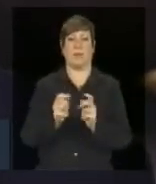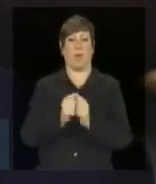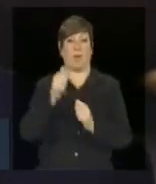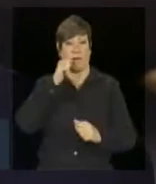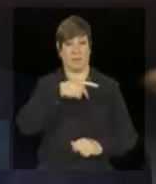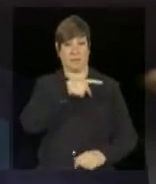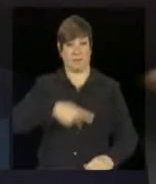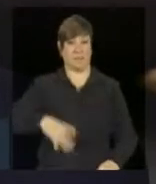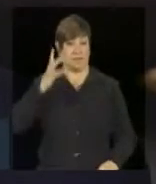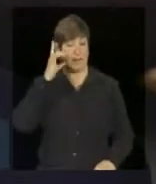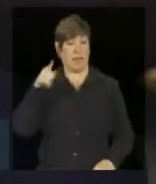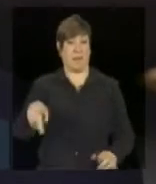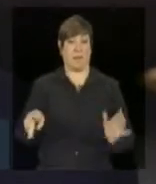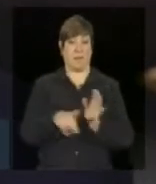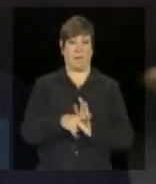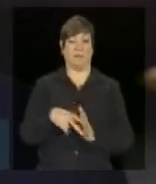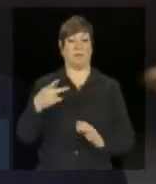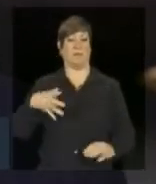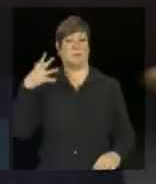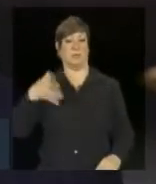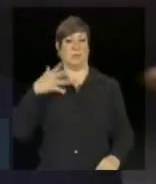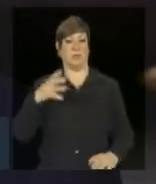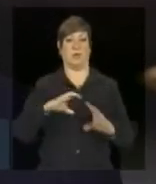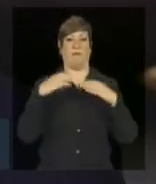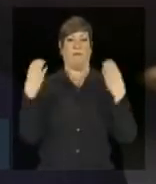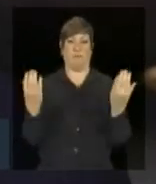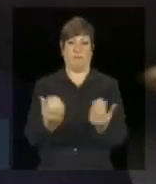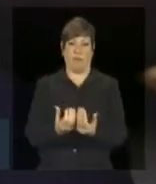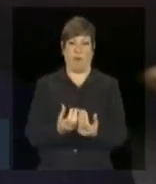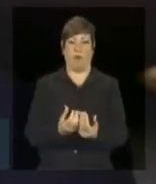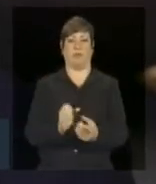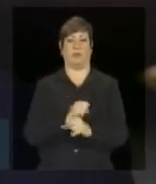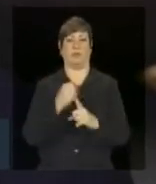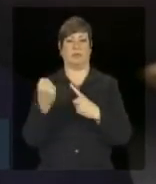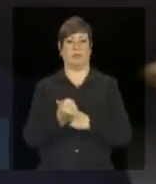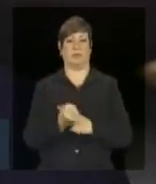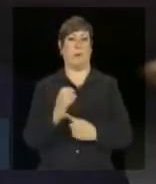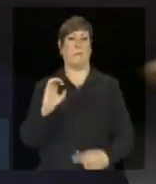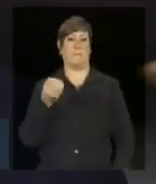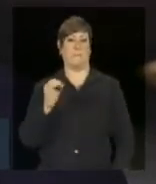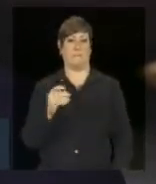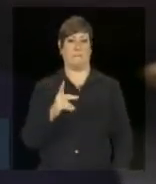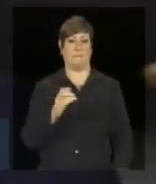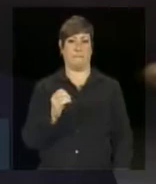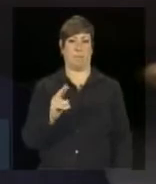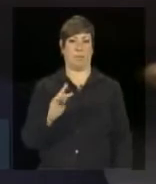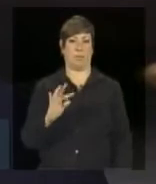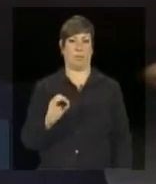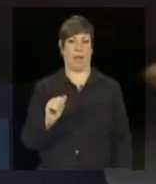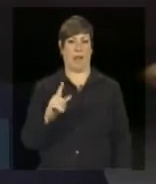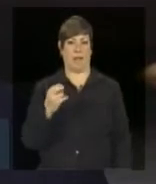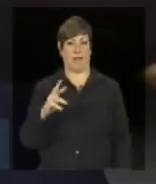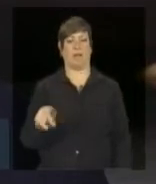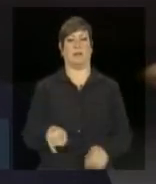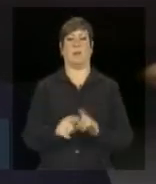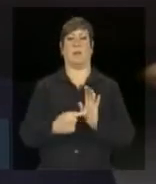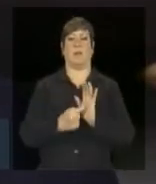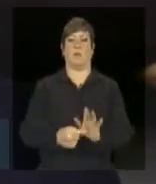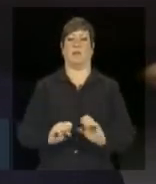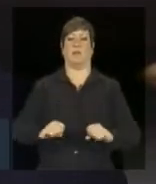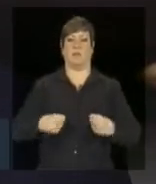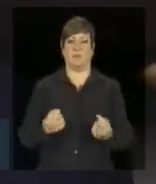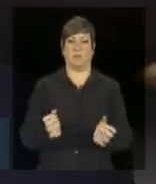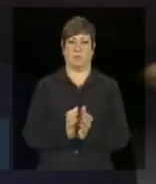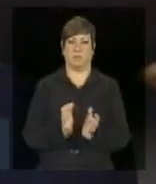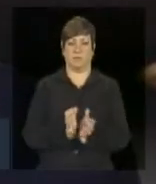Dilma Rousseff, ela própria, no seu discurso no Fórum Social de Porto Alegre demonstrando o seu engajamento pessoal e engajamento do governo